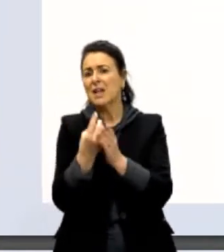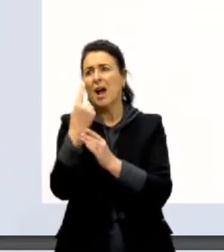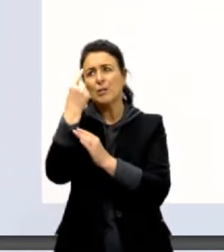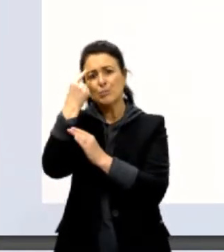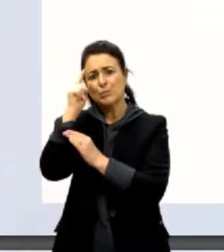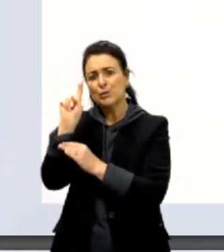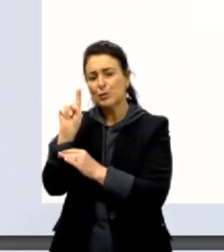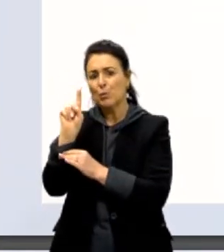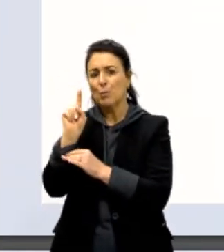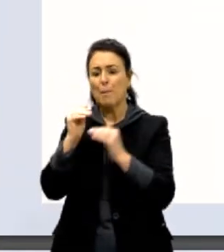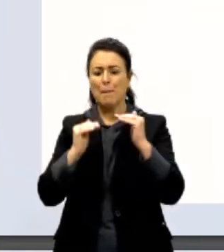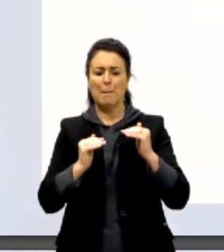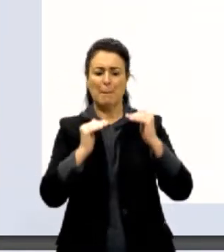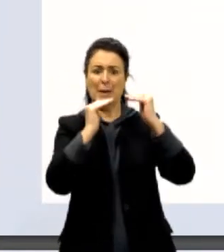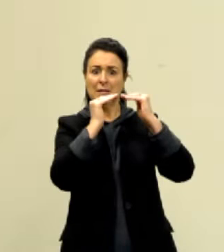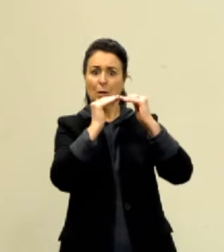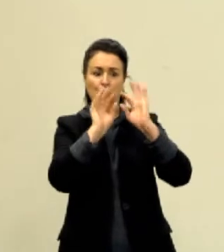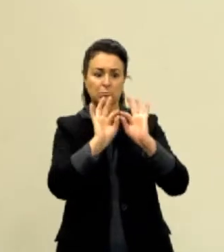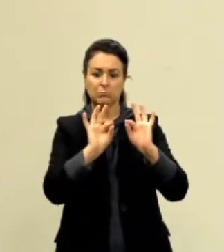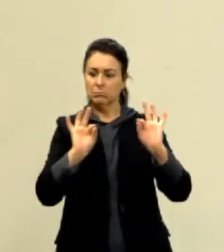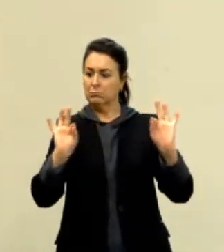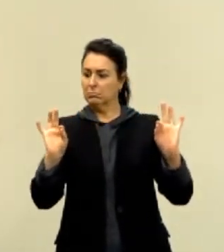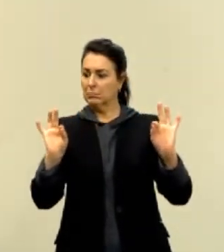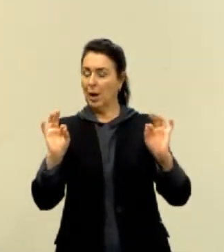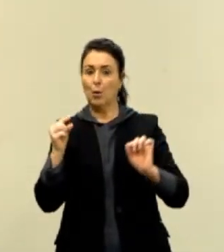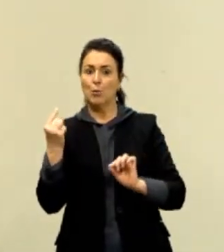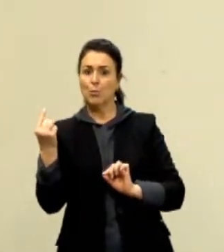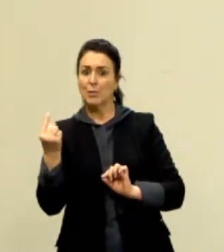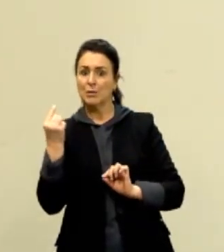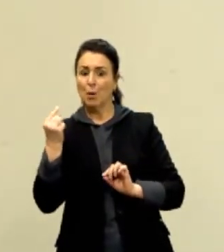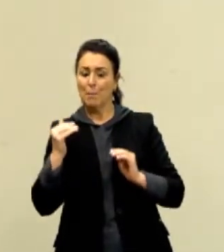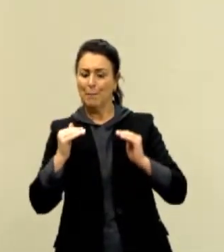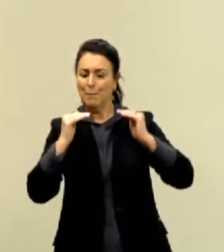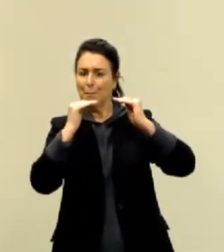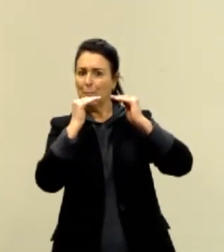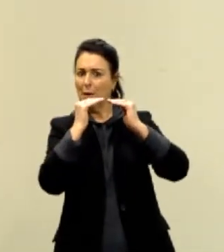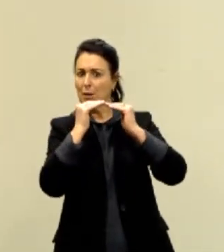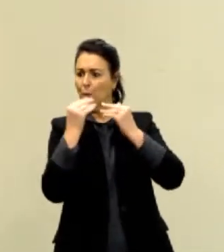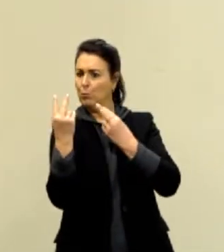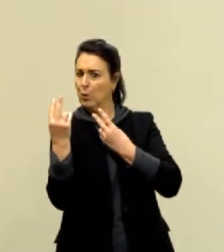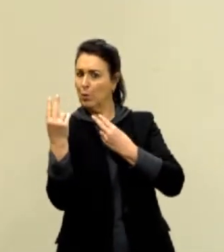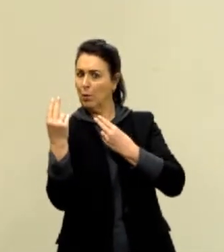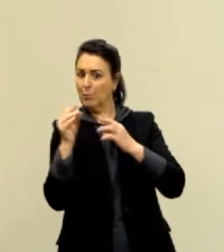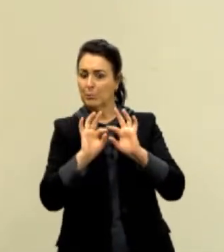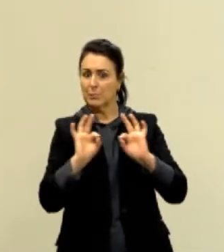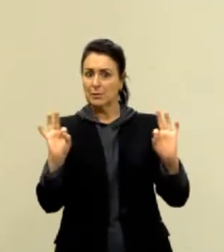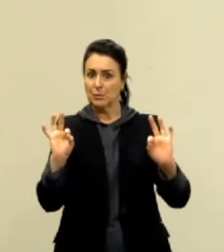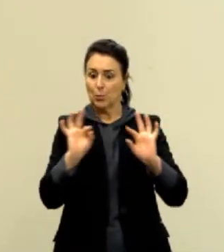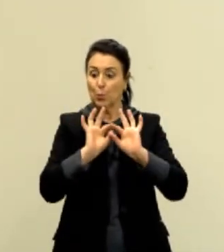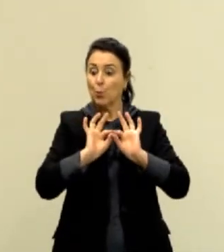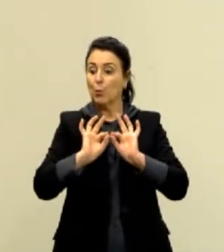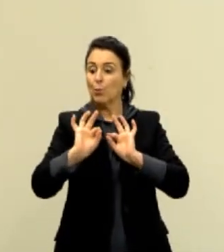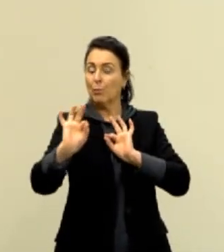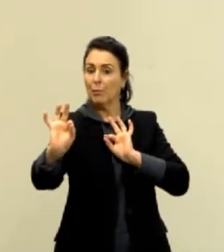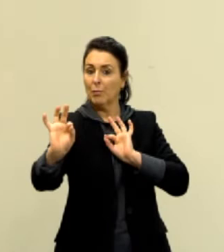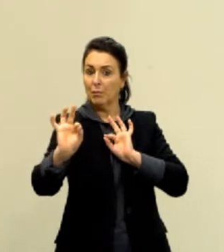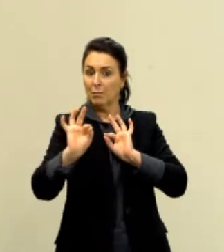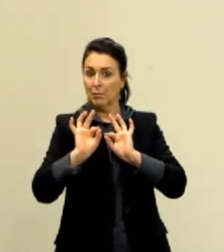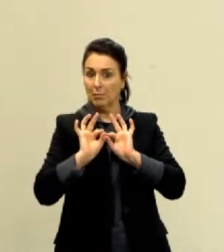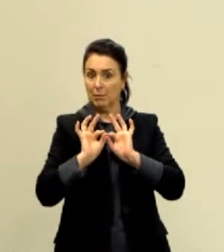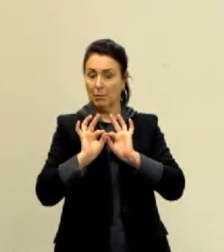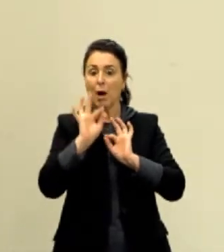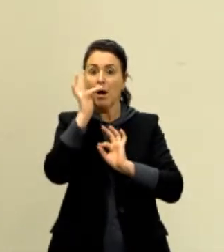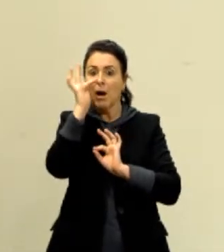padrão de comprimento, ou seja, uma unidade padronizada para medir comprimento. A